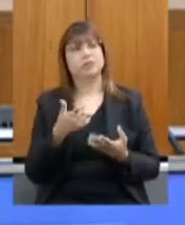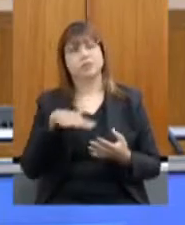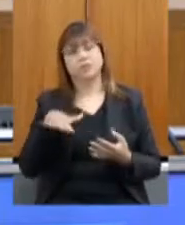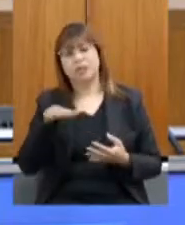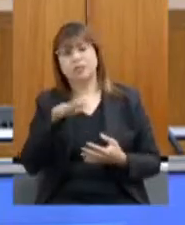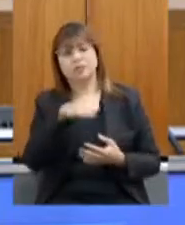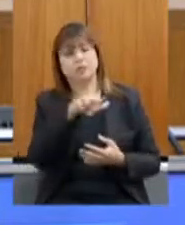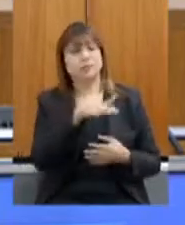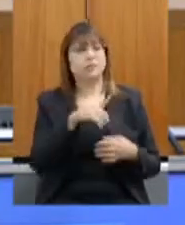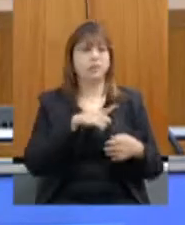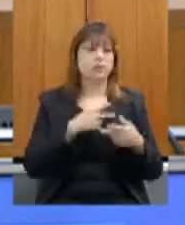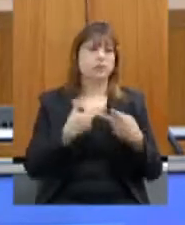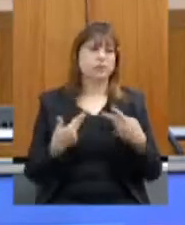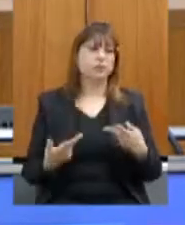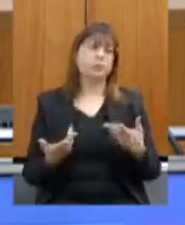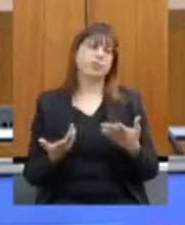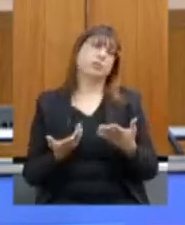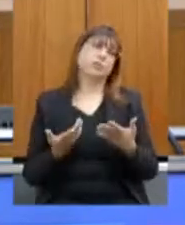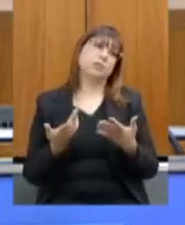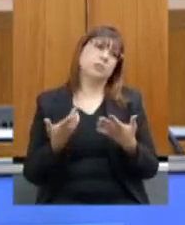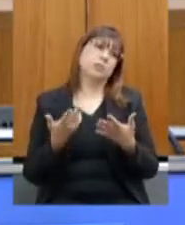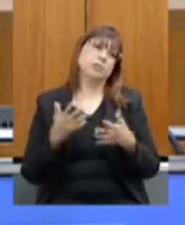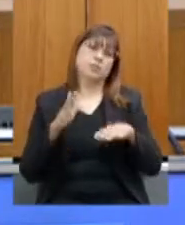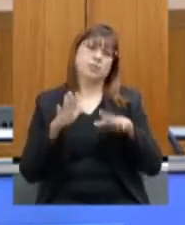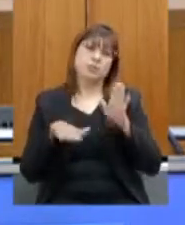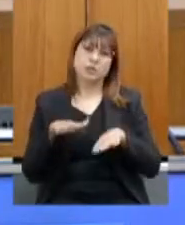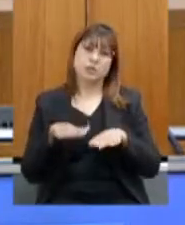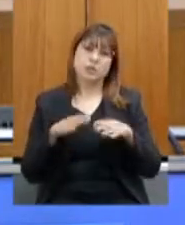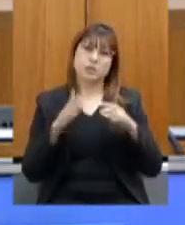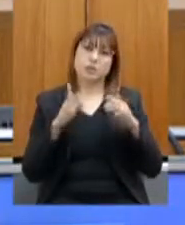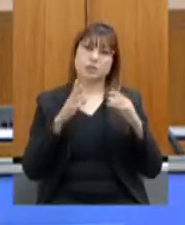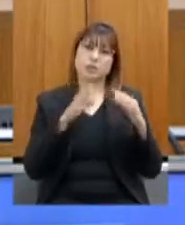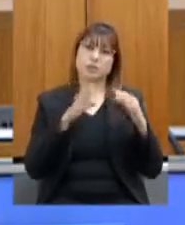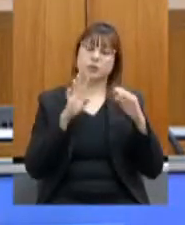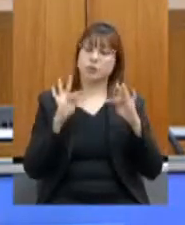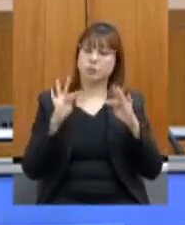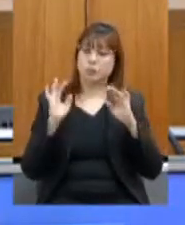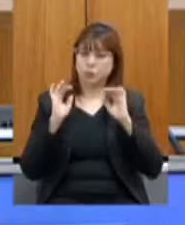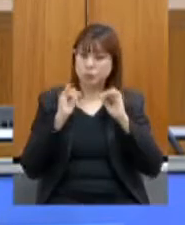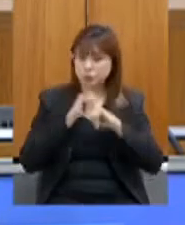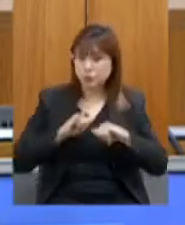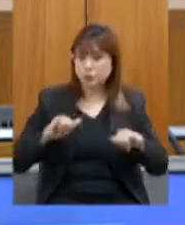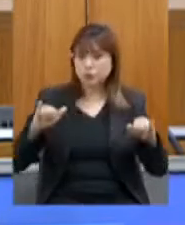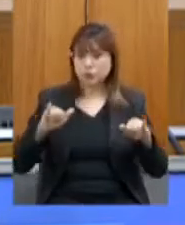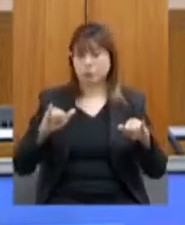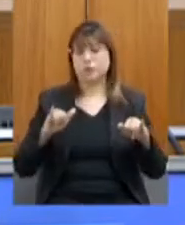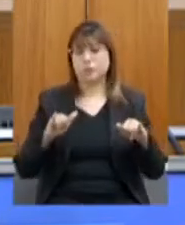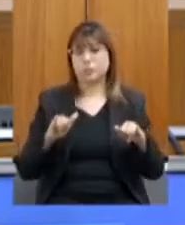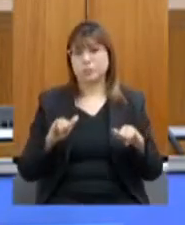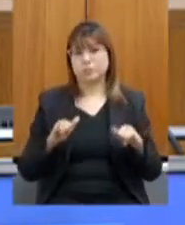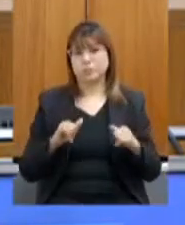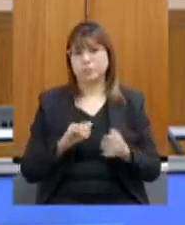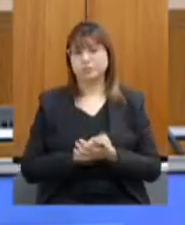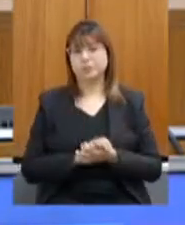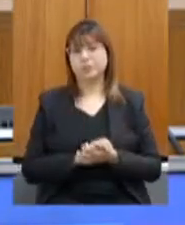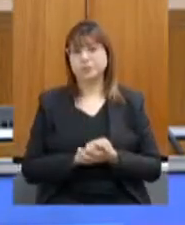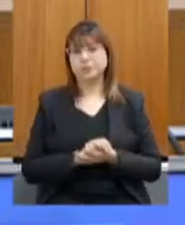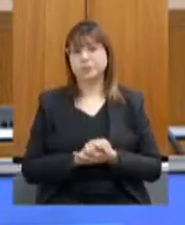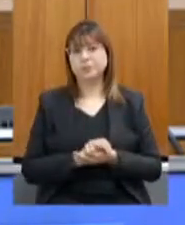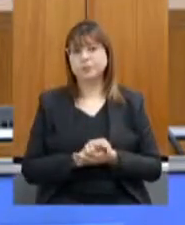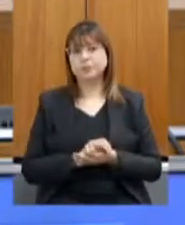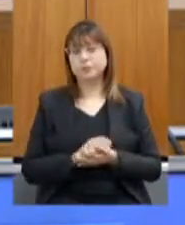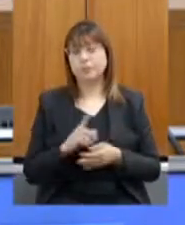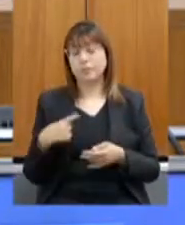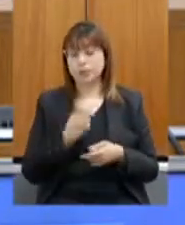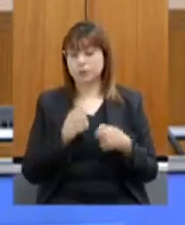pontuais que chamam a atenção da mídia e que isso não acontece com a maioria e por isso eu acho que